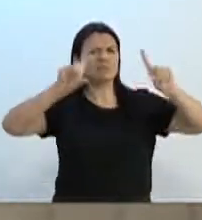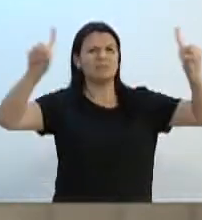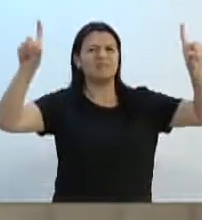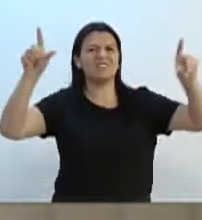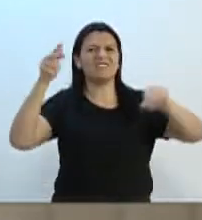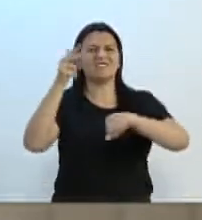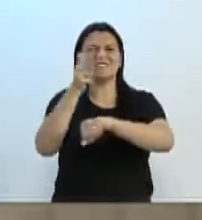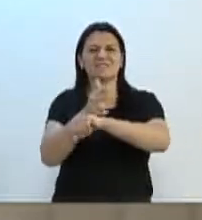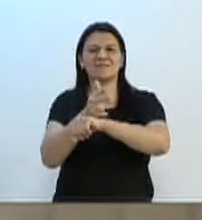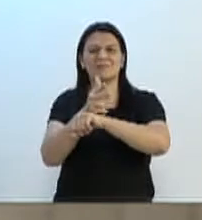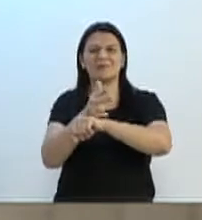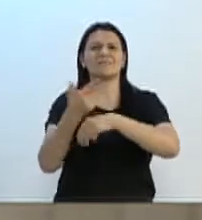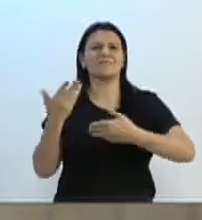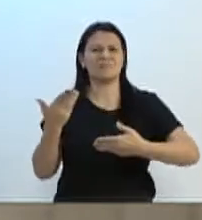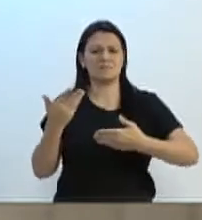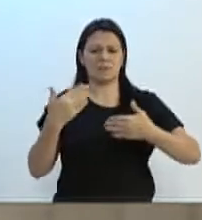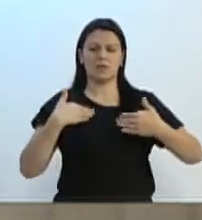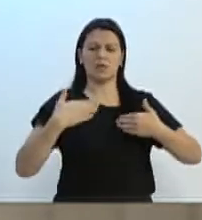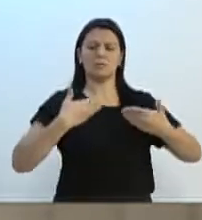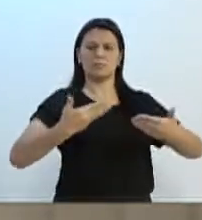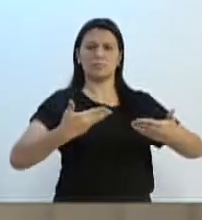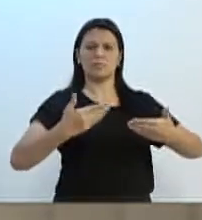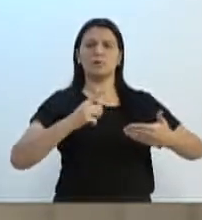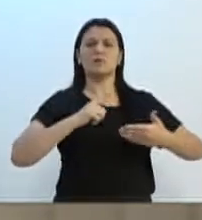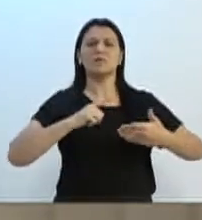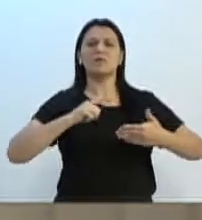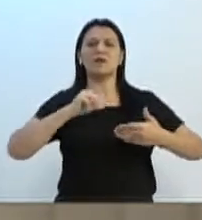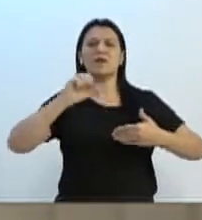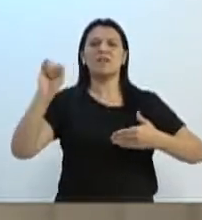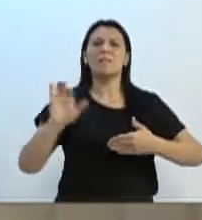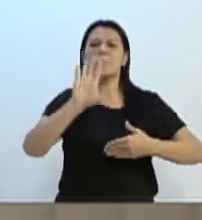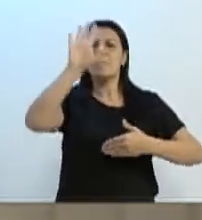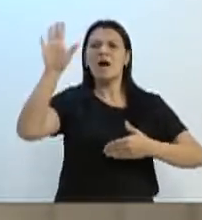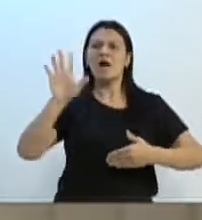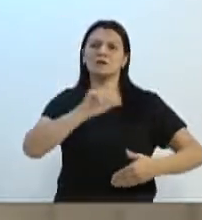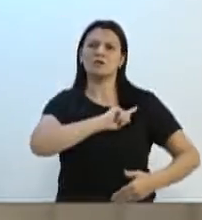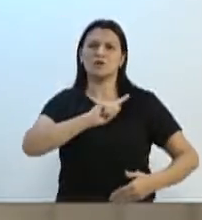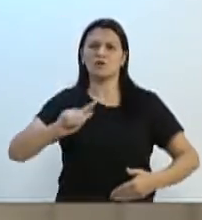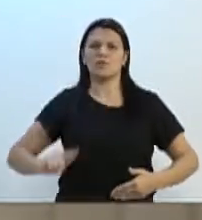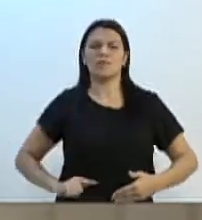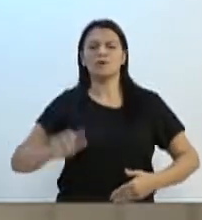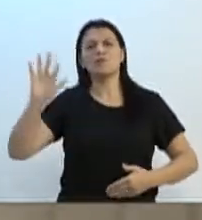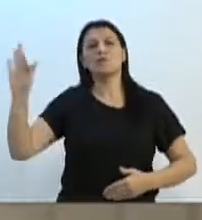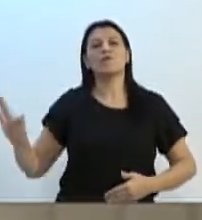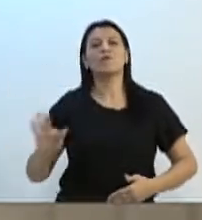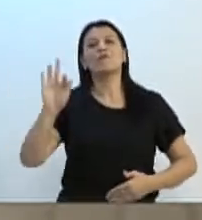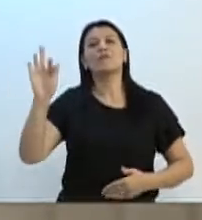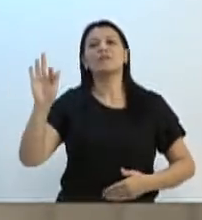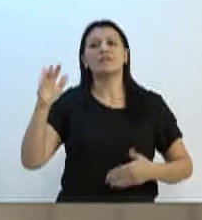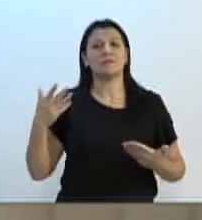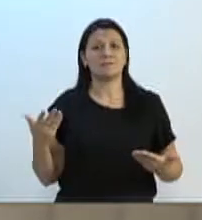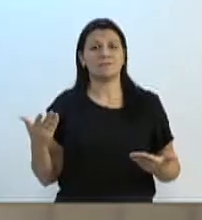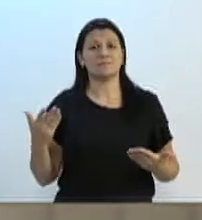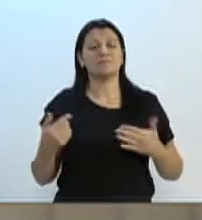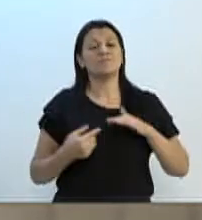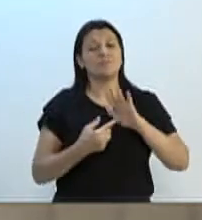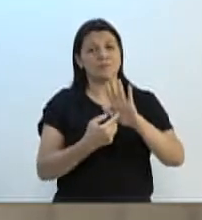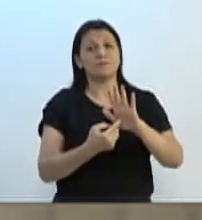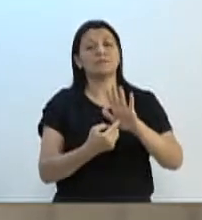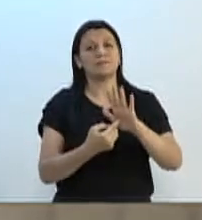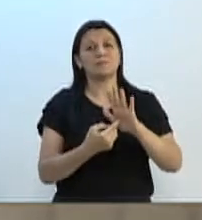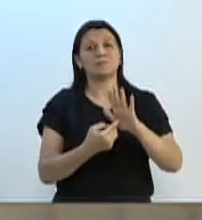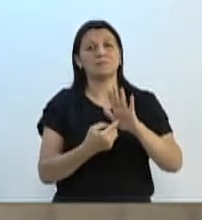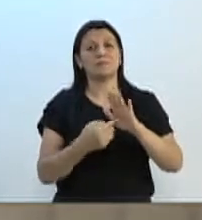e se colocar na frente, tem o símbolo ali do governo federal, justamente demonstrando que